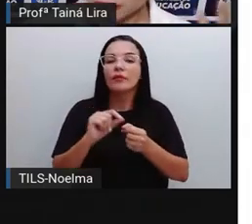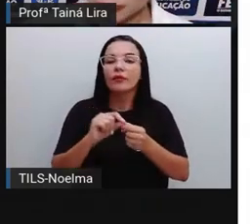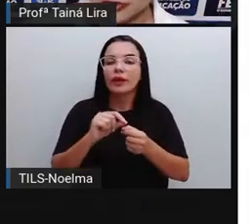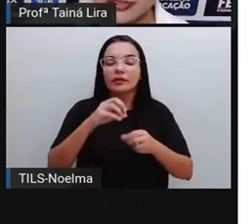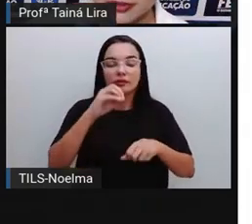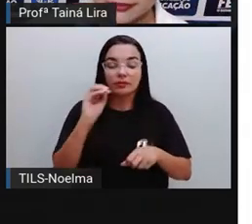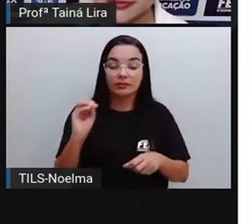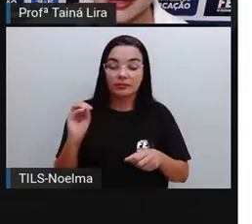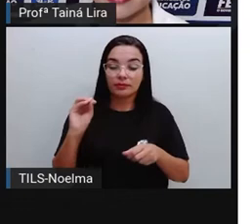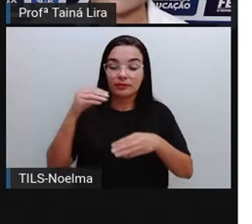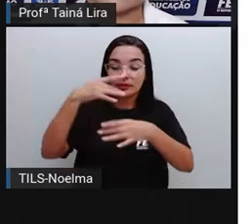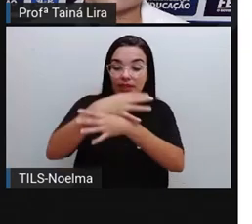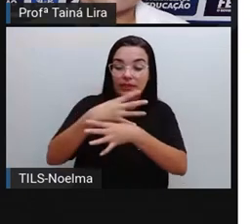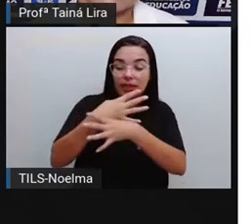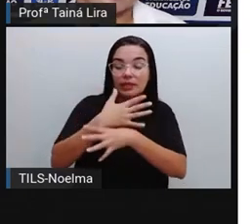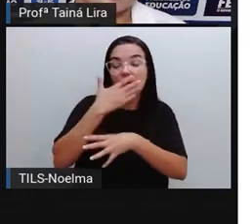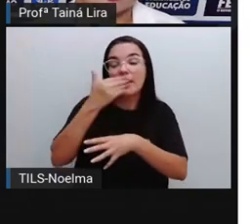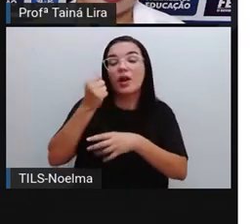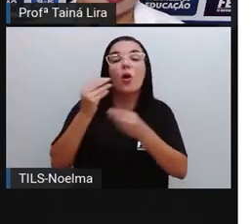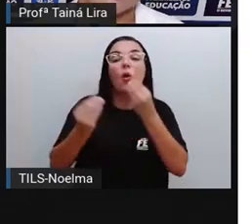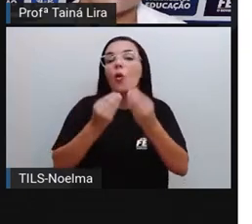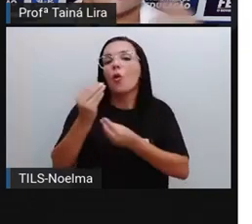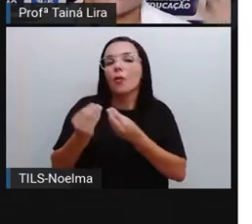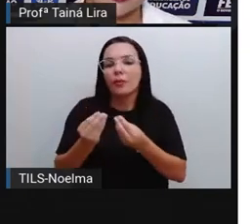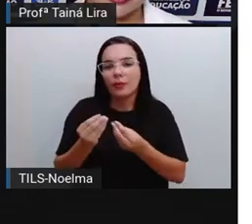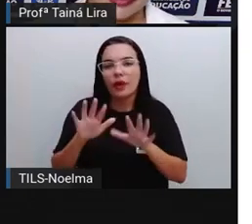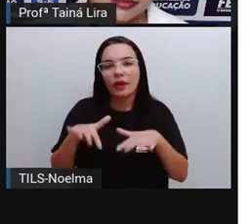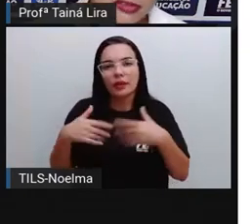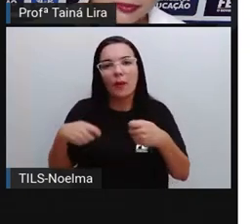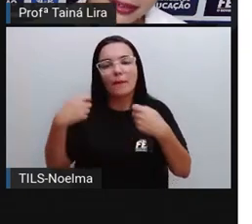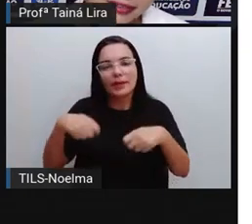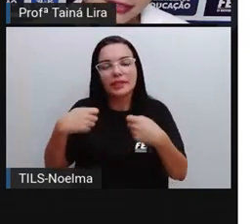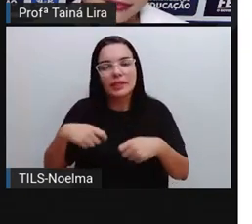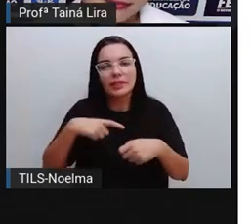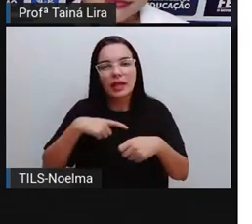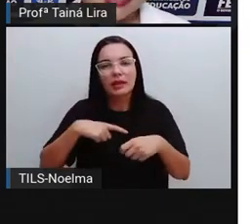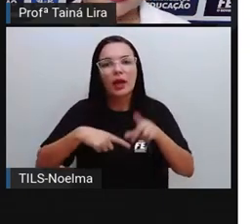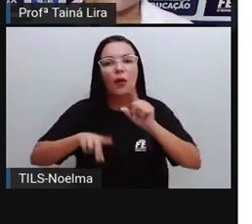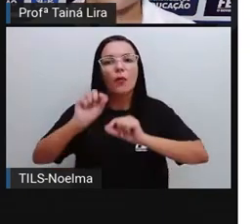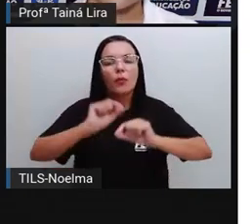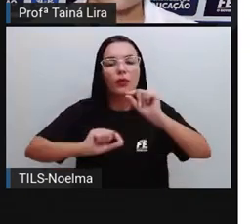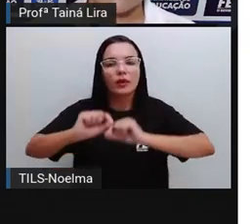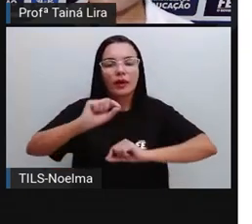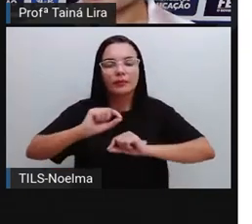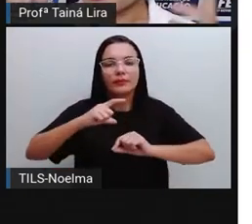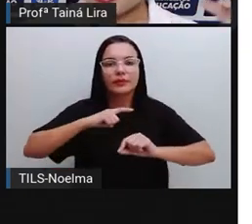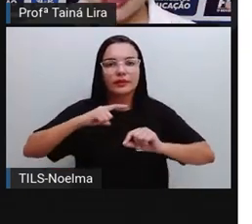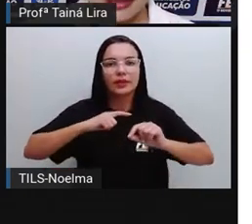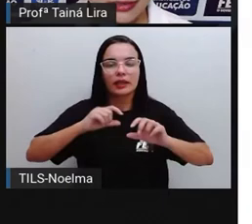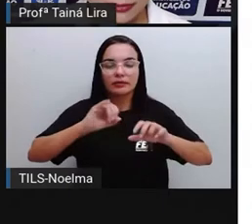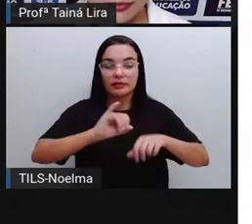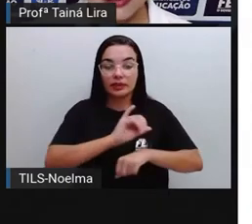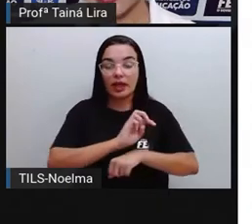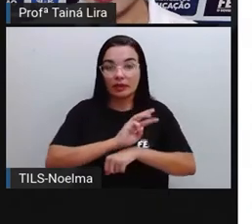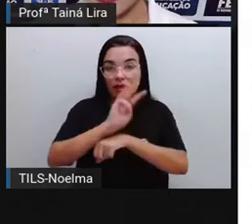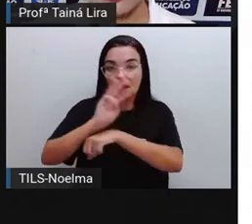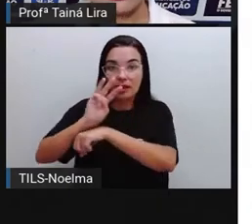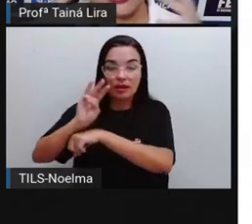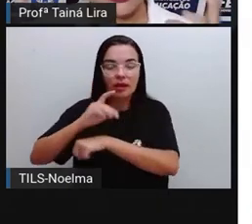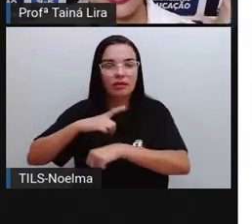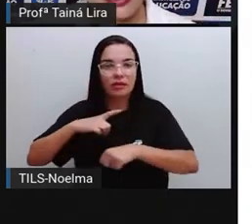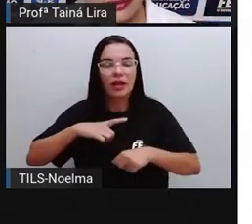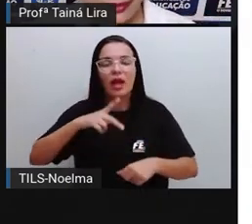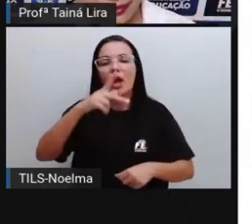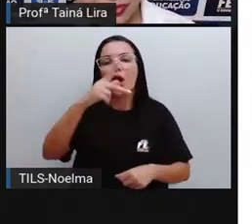do município, tá? Para isso existe o recurso que o Portal da Transparência, onde qualquer cidadão, ele está